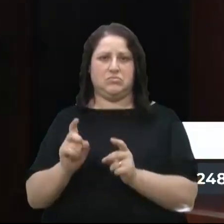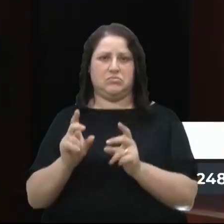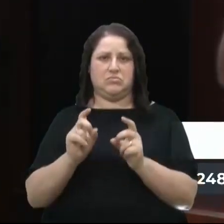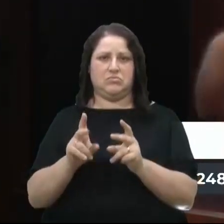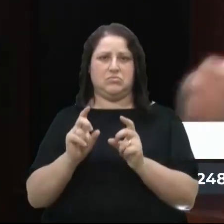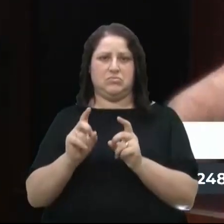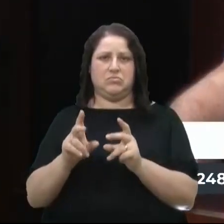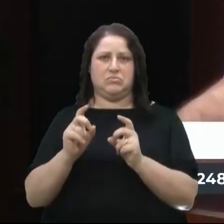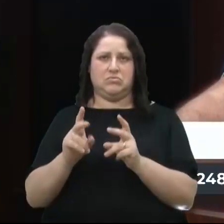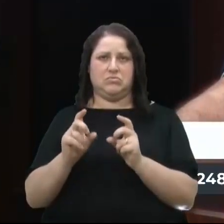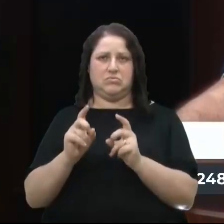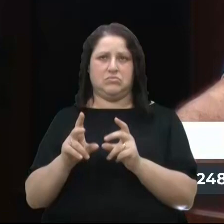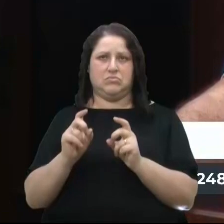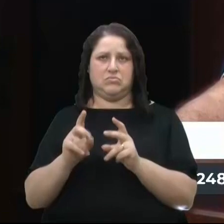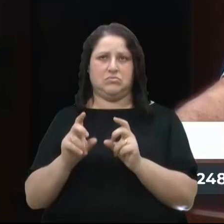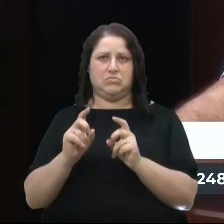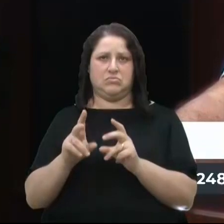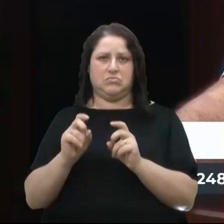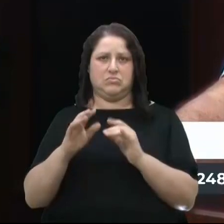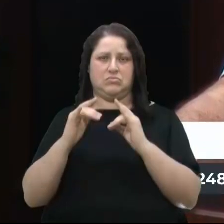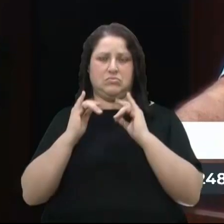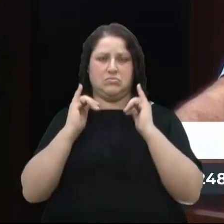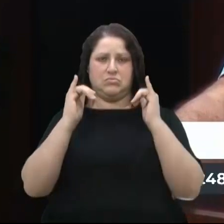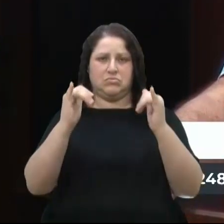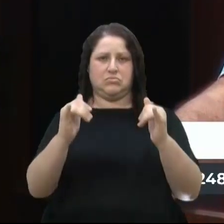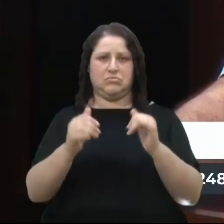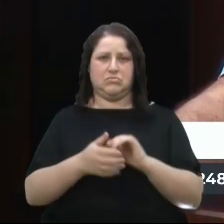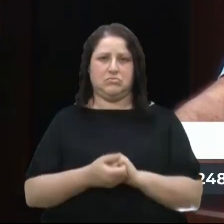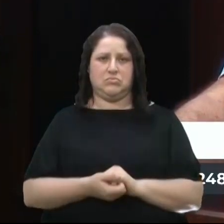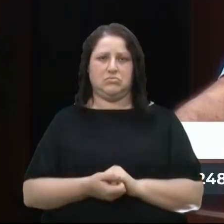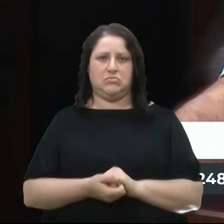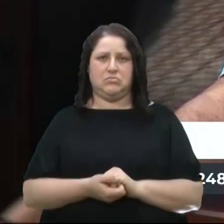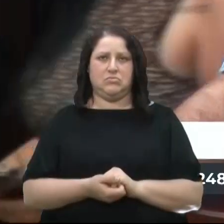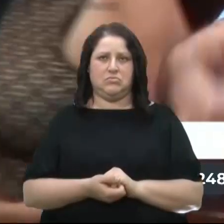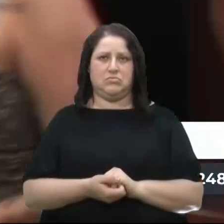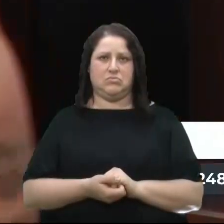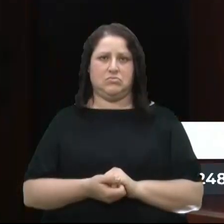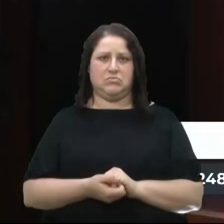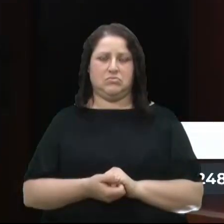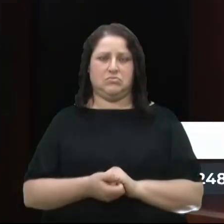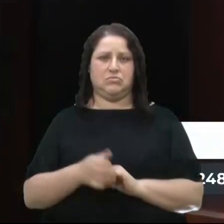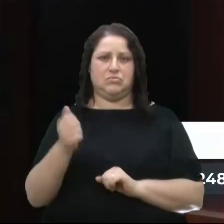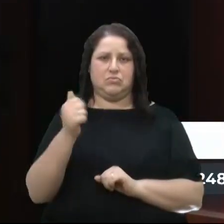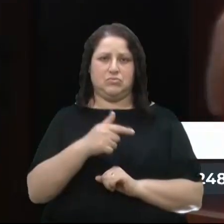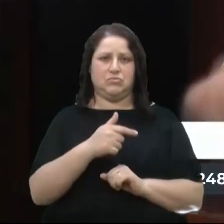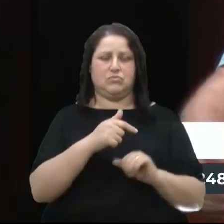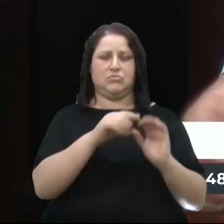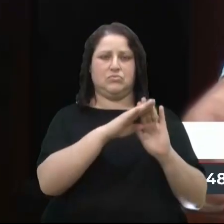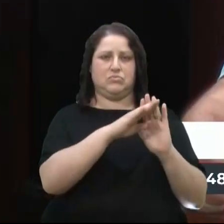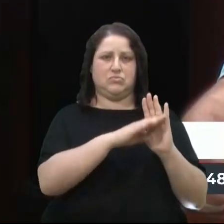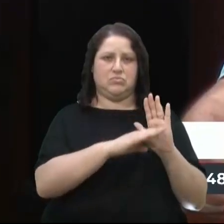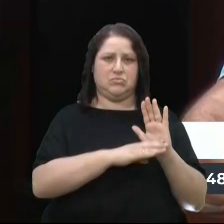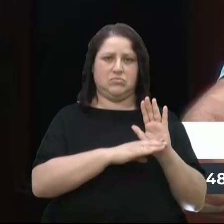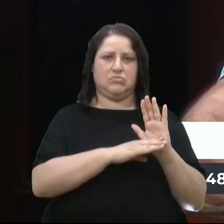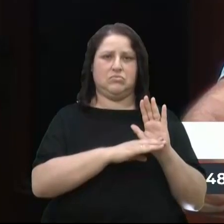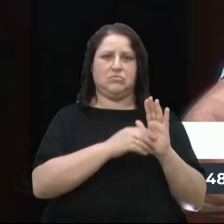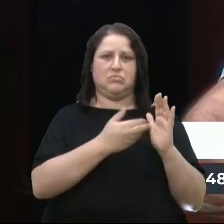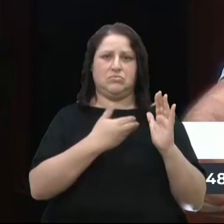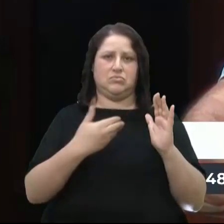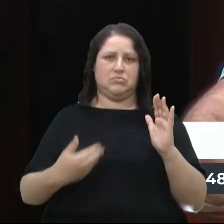tanto ônibus do que nos programas do governo do PT.